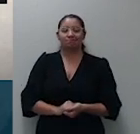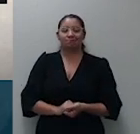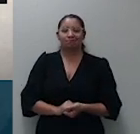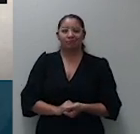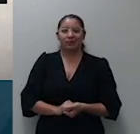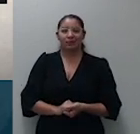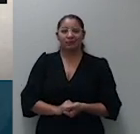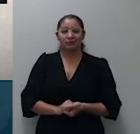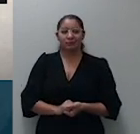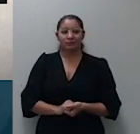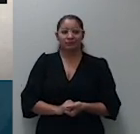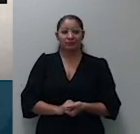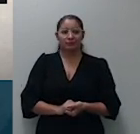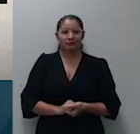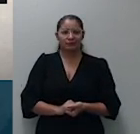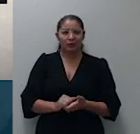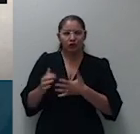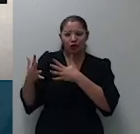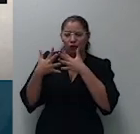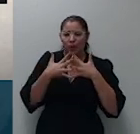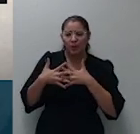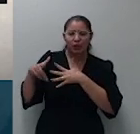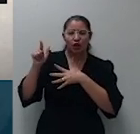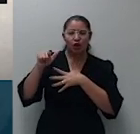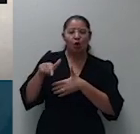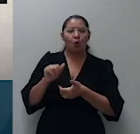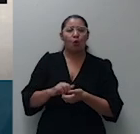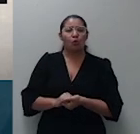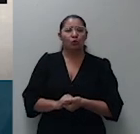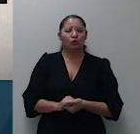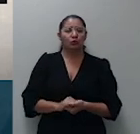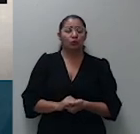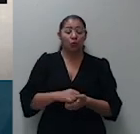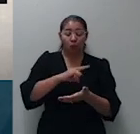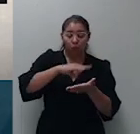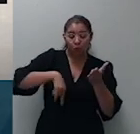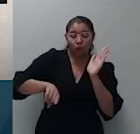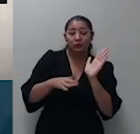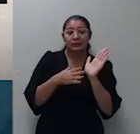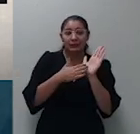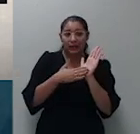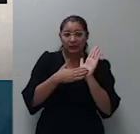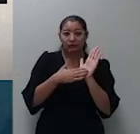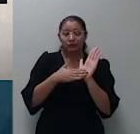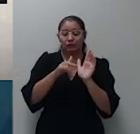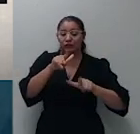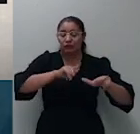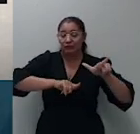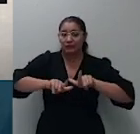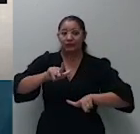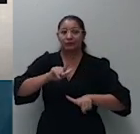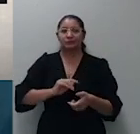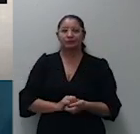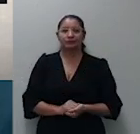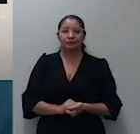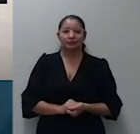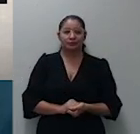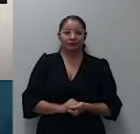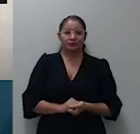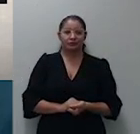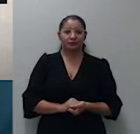silagma sinalagma do contrato ponto 3 hipótese em que o tribunal local dispôs